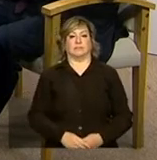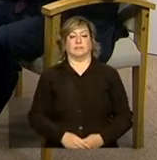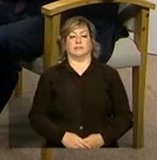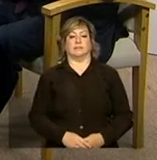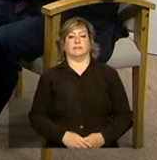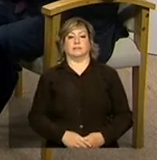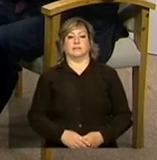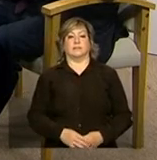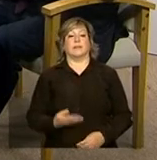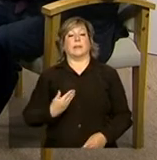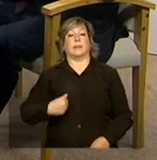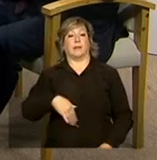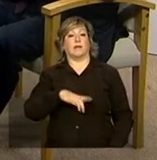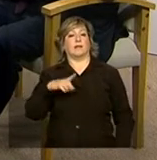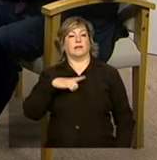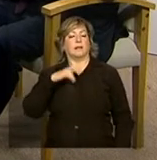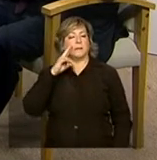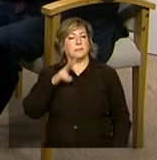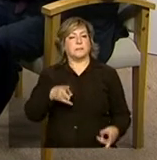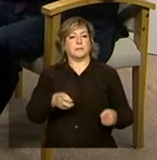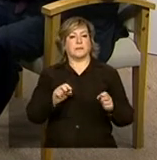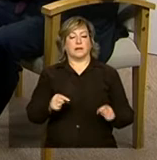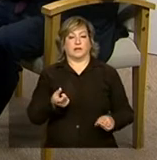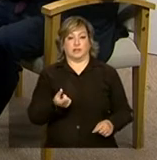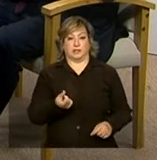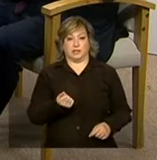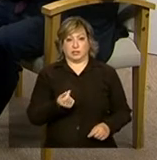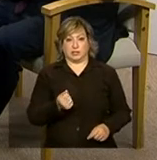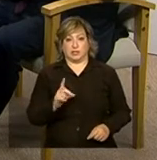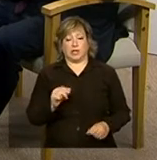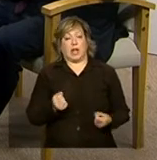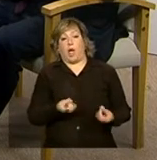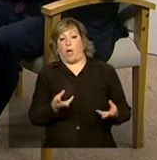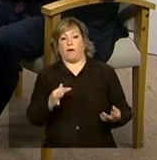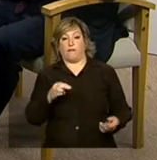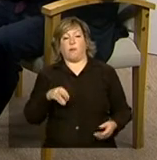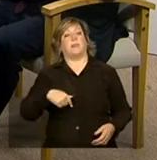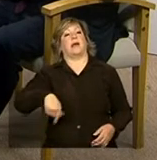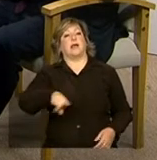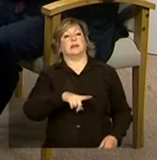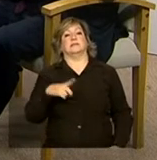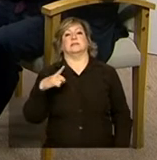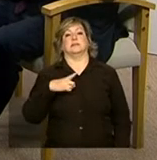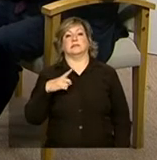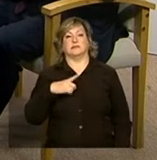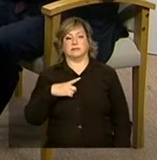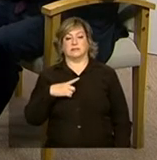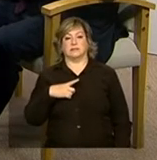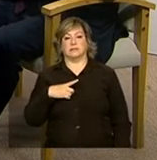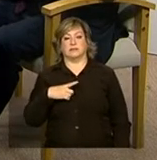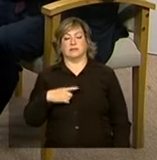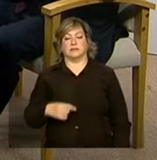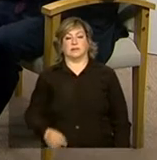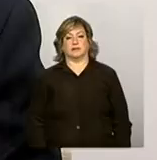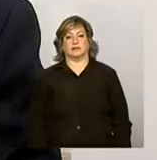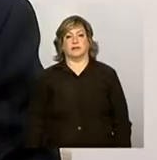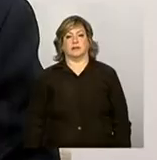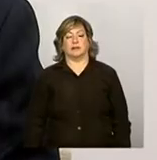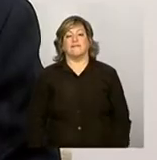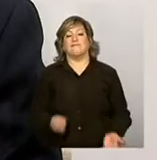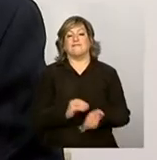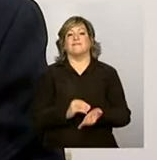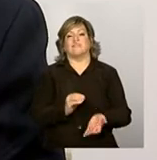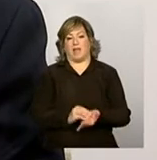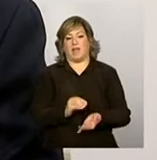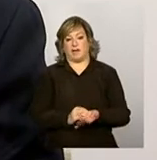A gente tem percebido que os recursos, de alguma forma, eles são um pouco insuficientes,